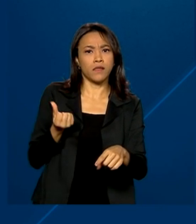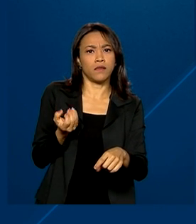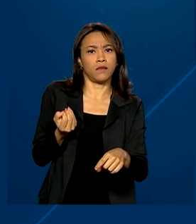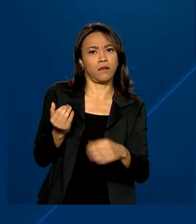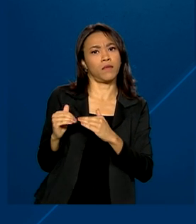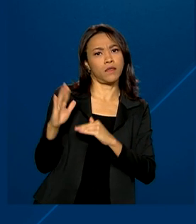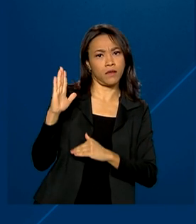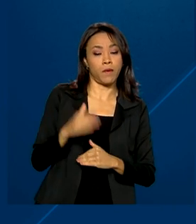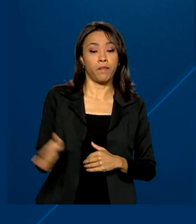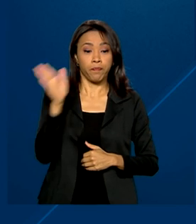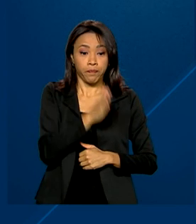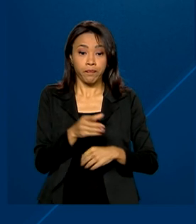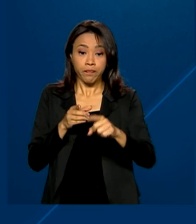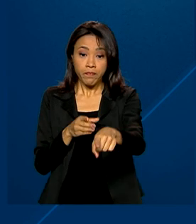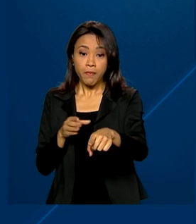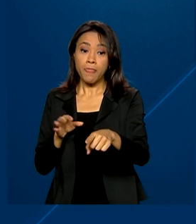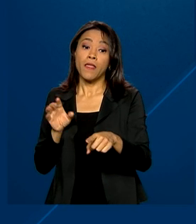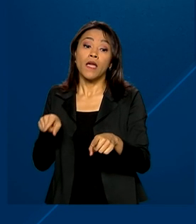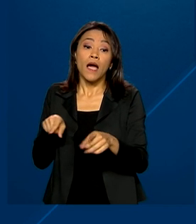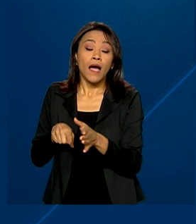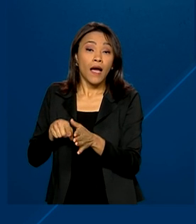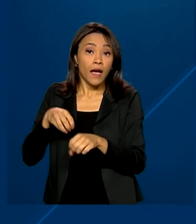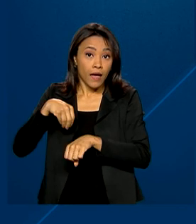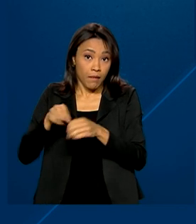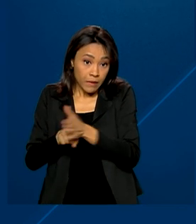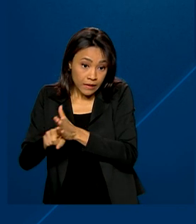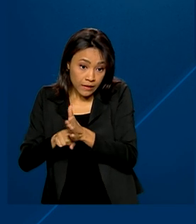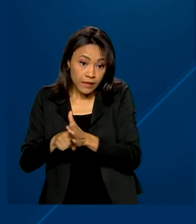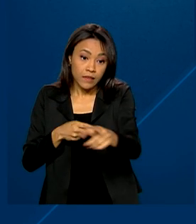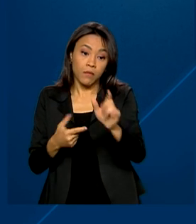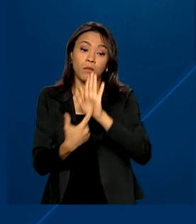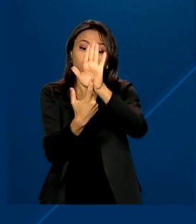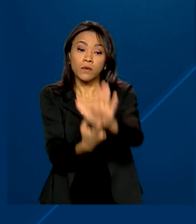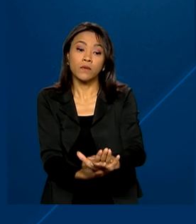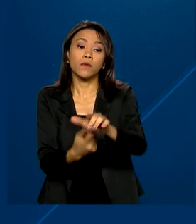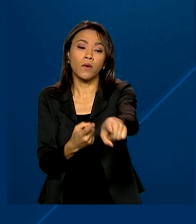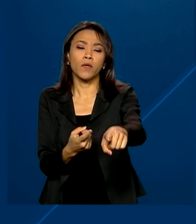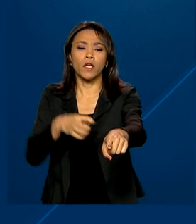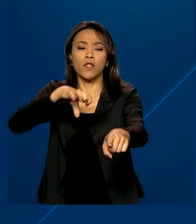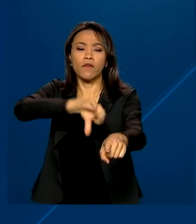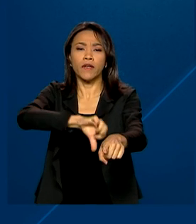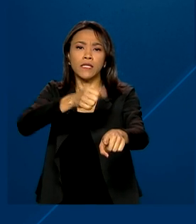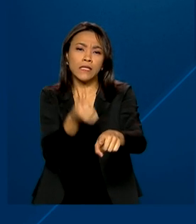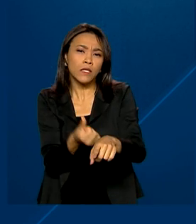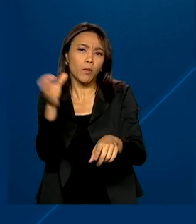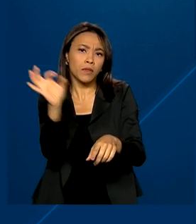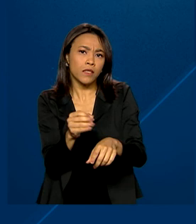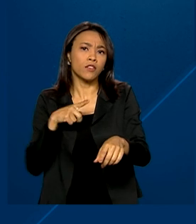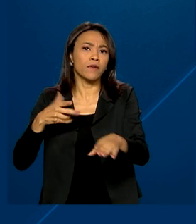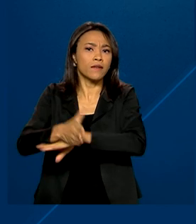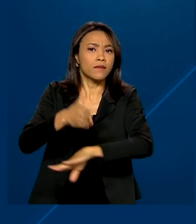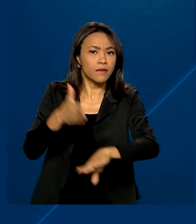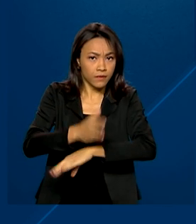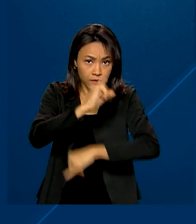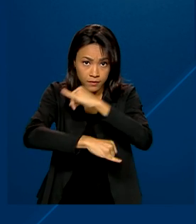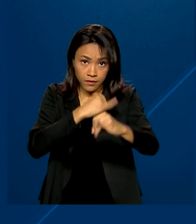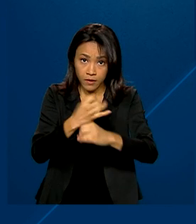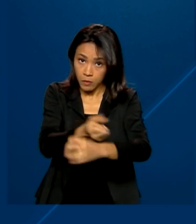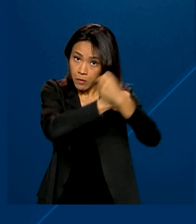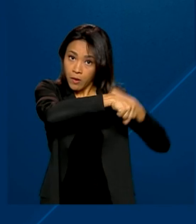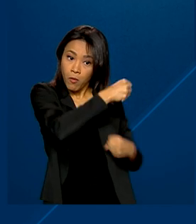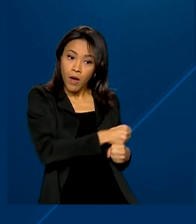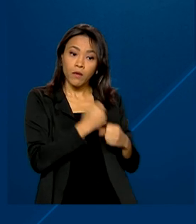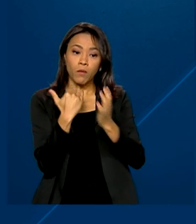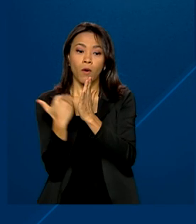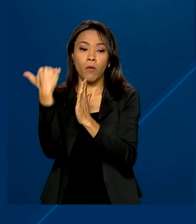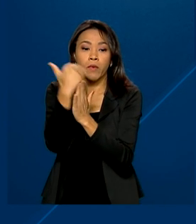acordo com a PNAD, 90% dos domicílios brasileiros tiveram acesso à internet no ano passado, um aumento de seis pontos